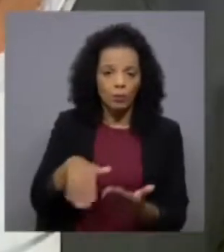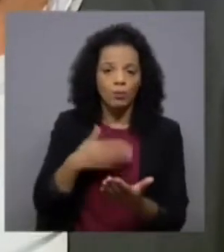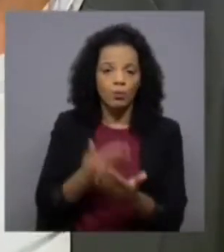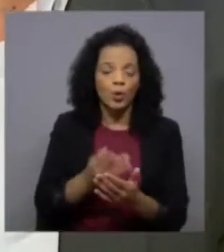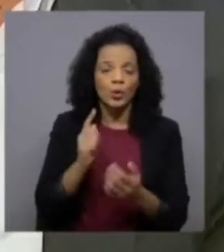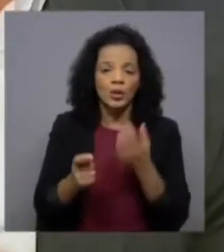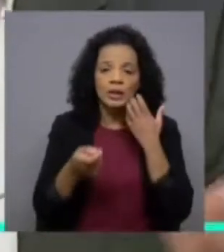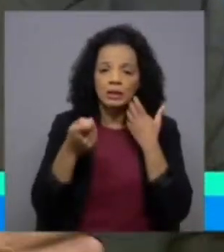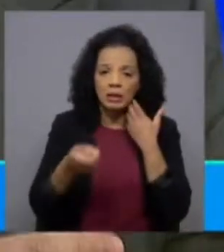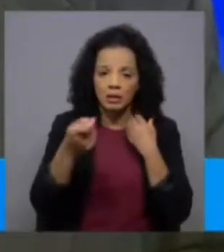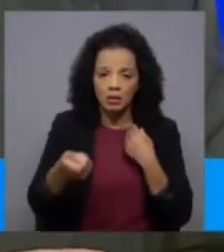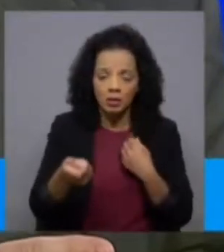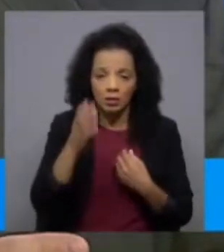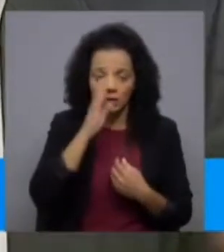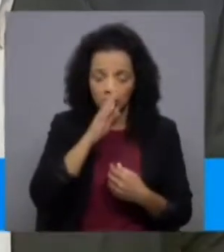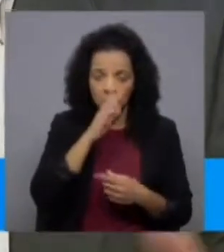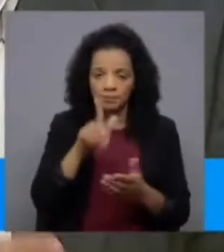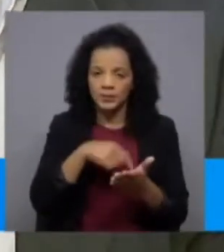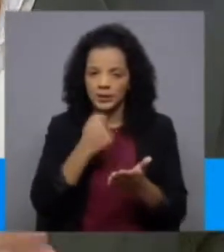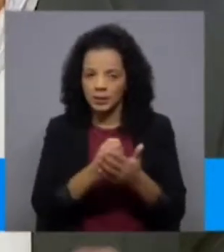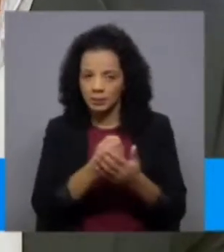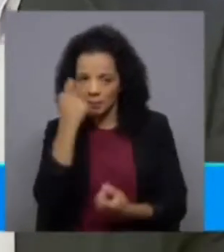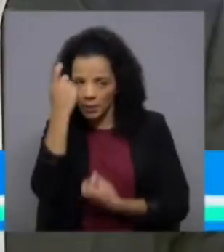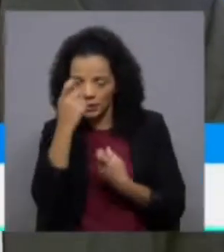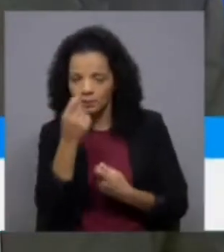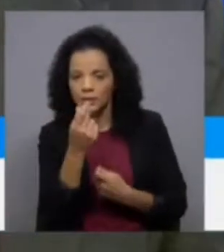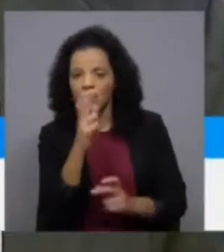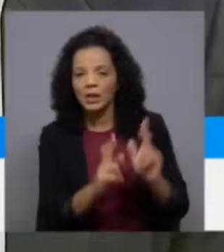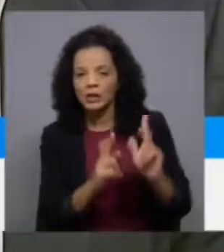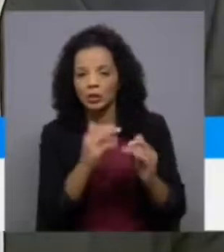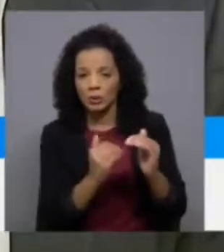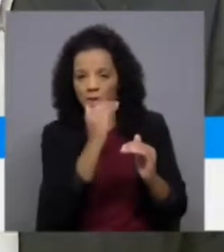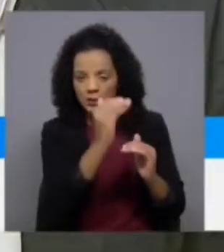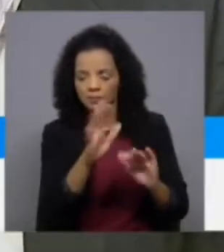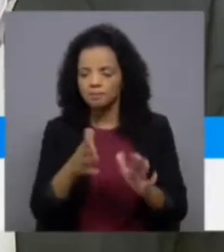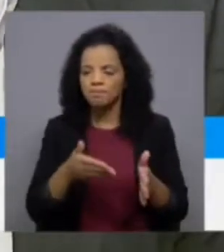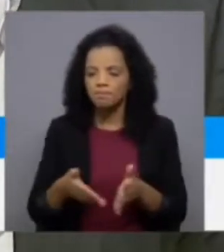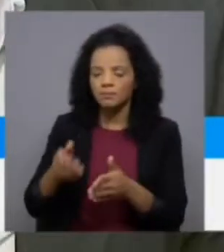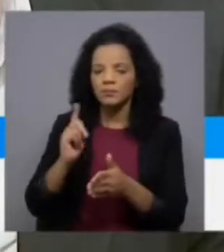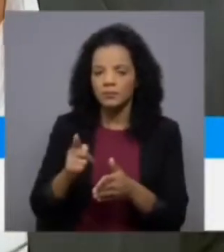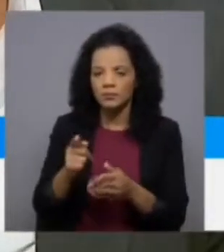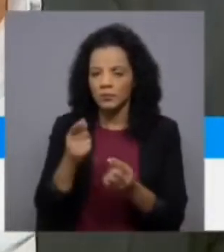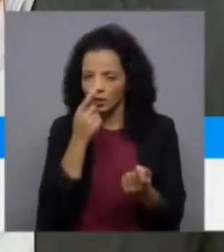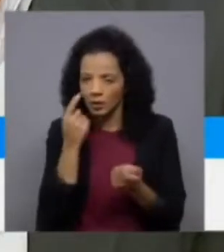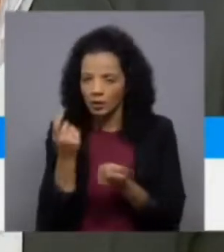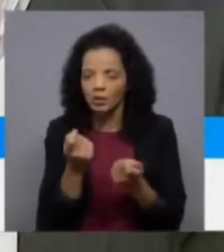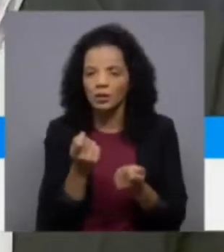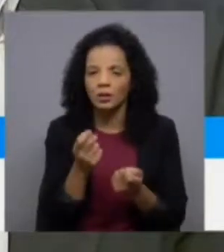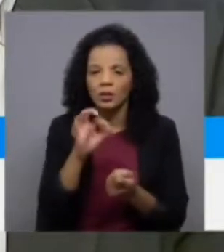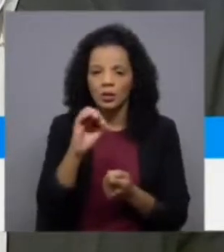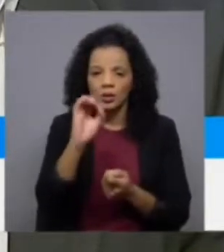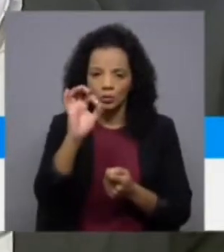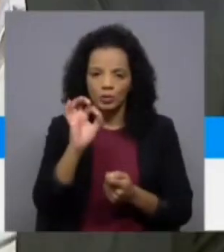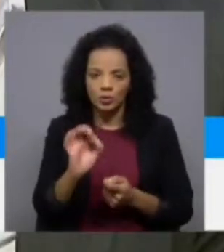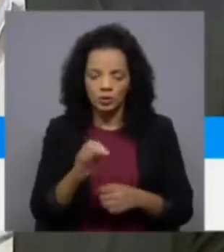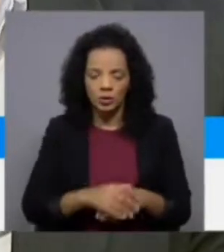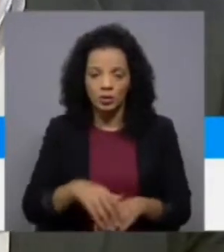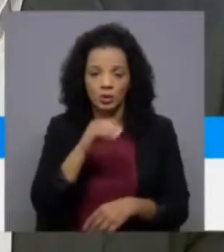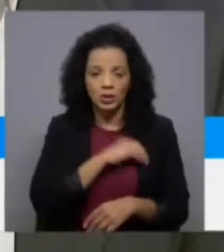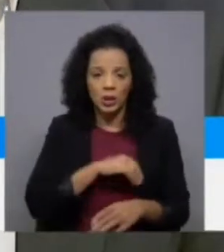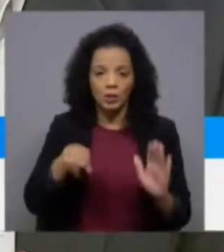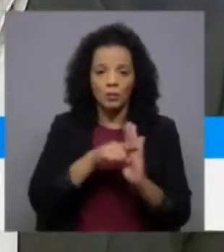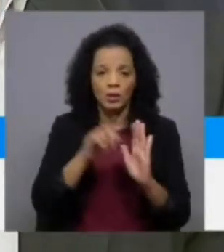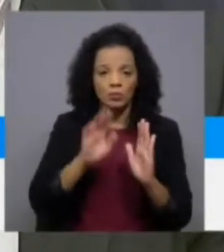gradualmente e sempre com um olho na inflação, que agora está mais alta, um caminho de reaproximação dos 80% do salário mínimo